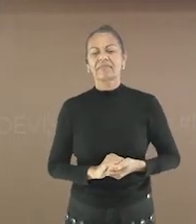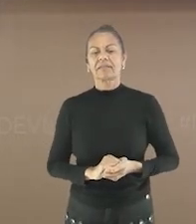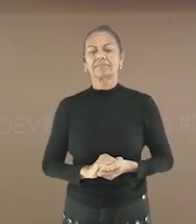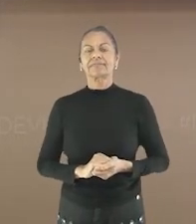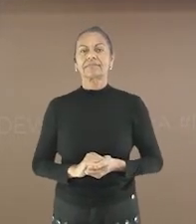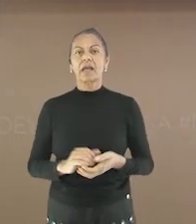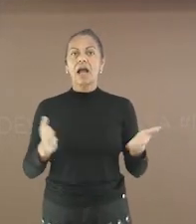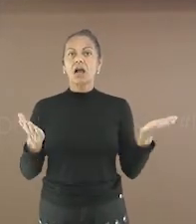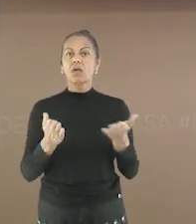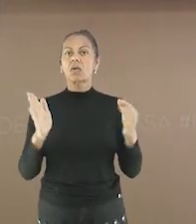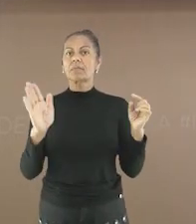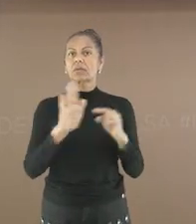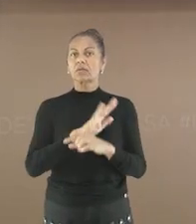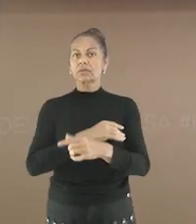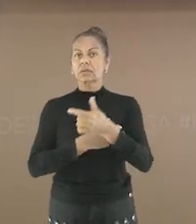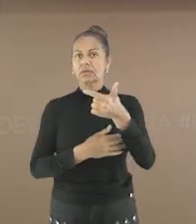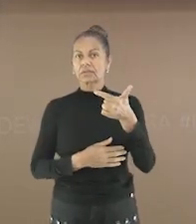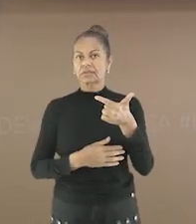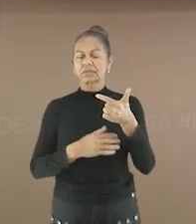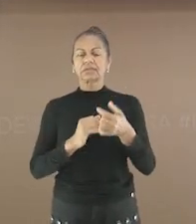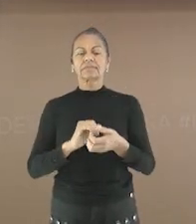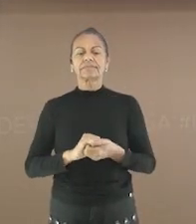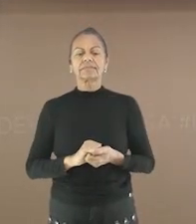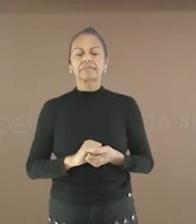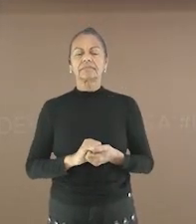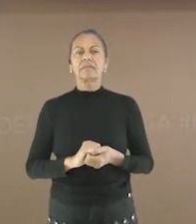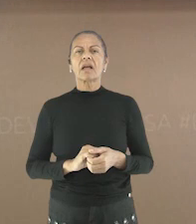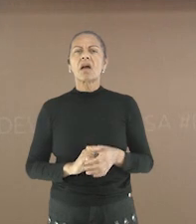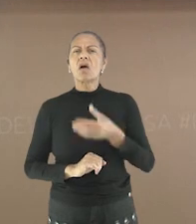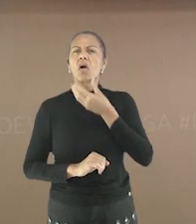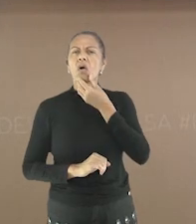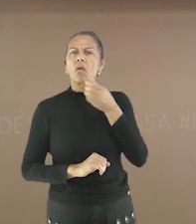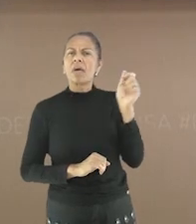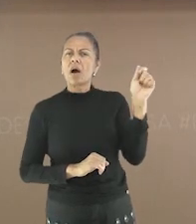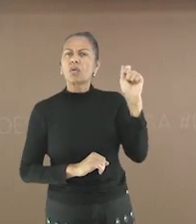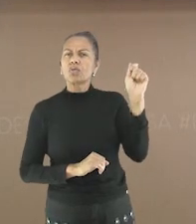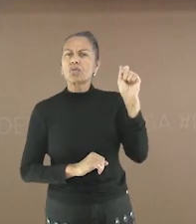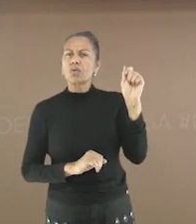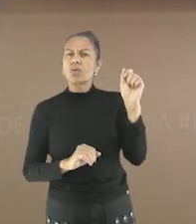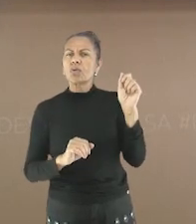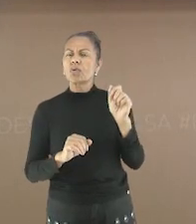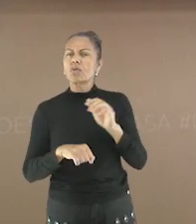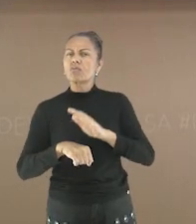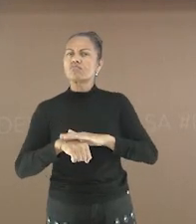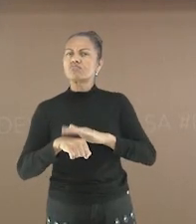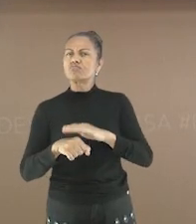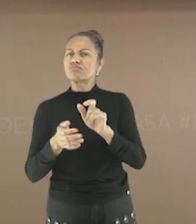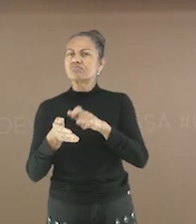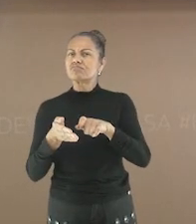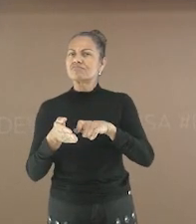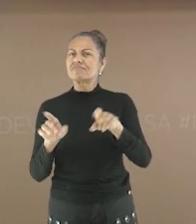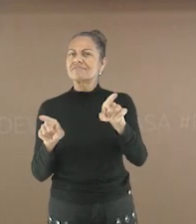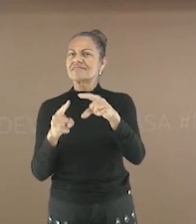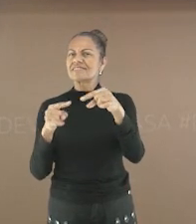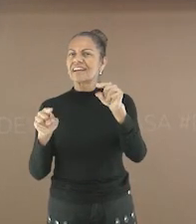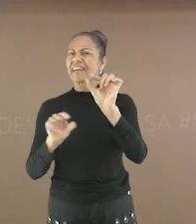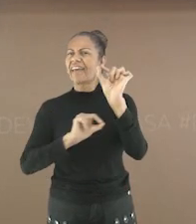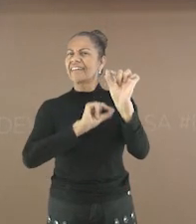de Moraes Bom, agora nós vamos para a questão de número dois Quem é o autor dessa canção?